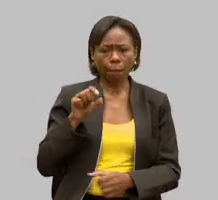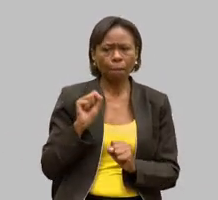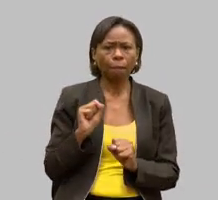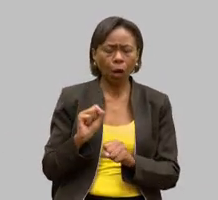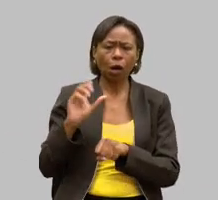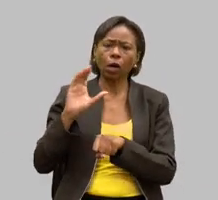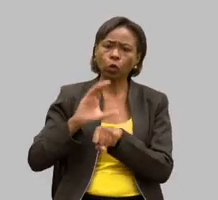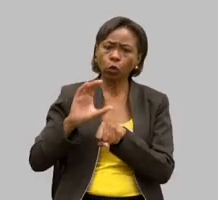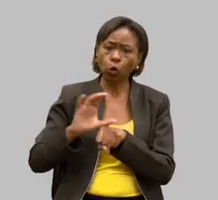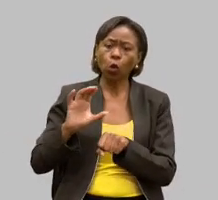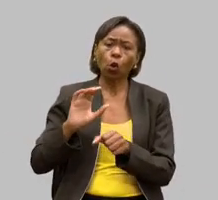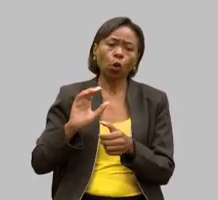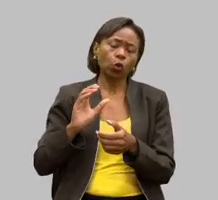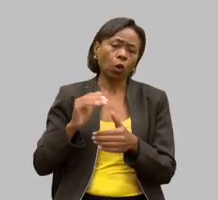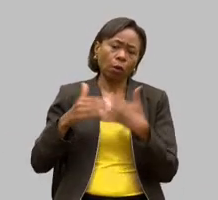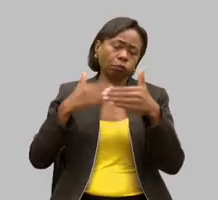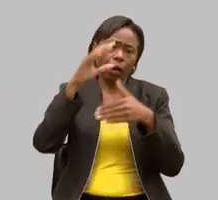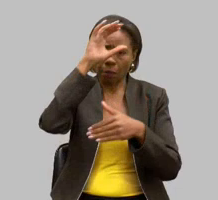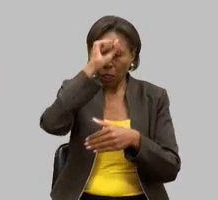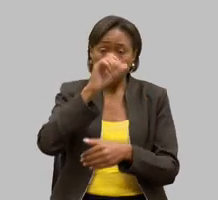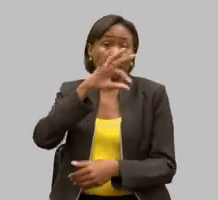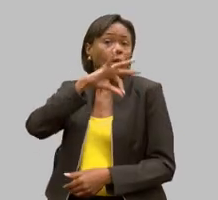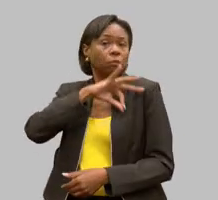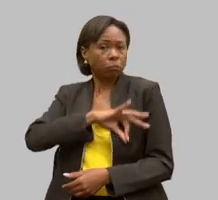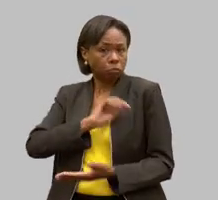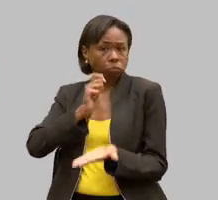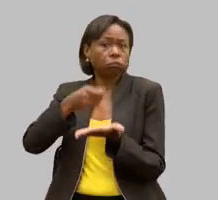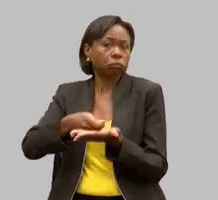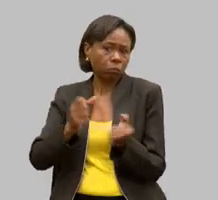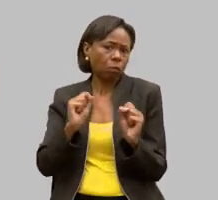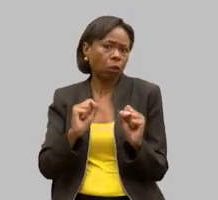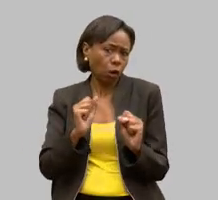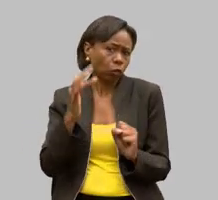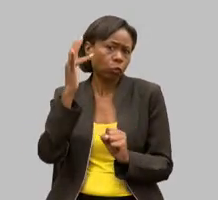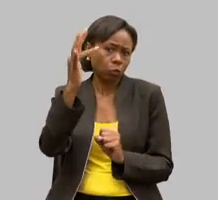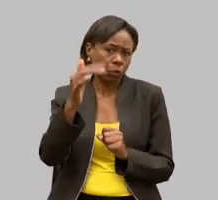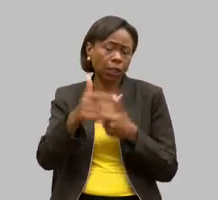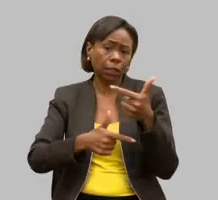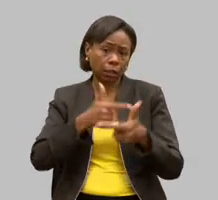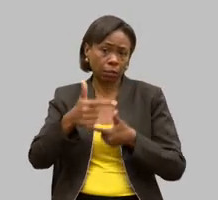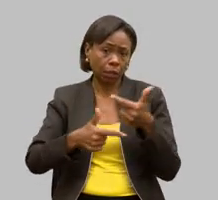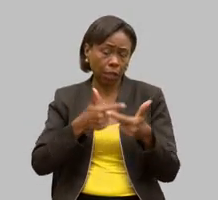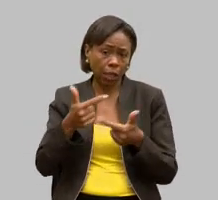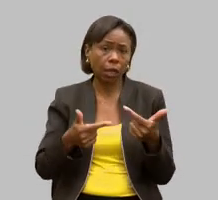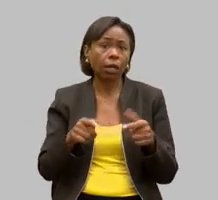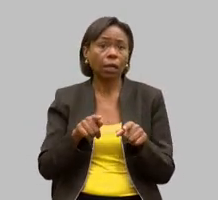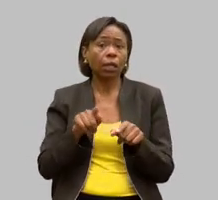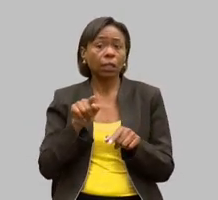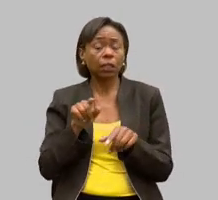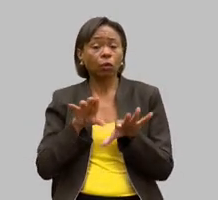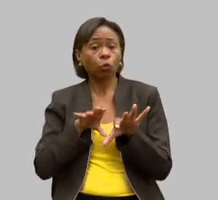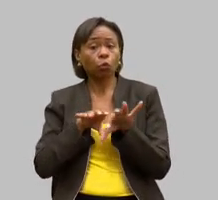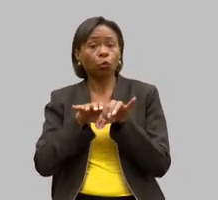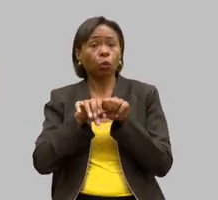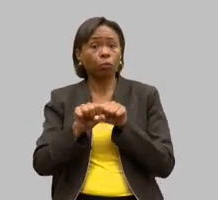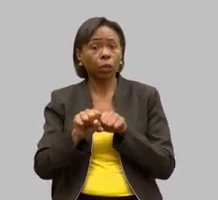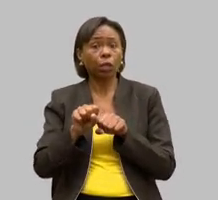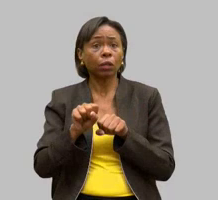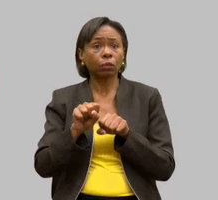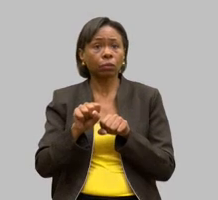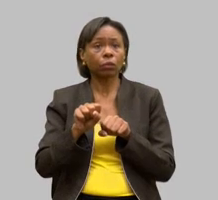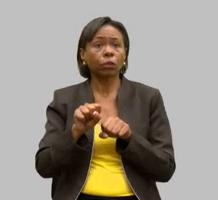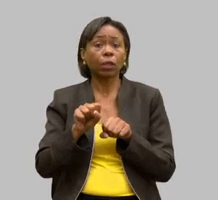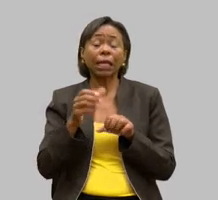remunerada ali dentro e trabalhar inclusive formando na condição de formador